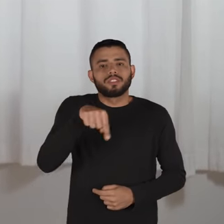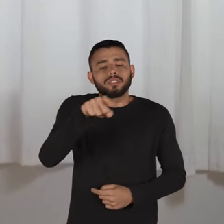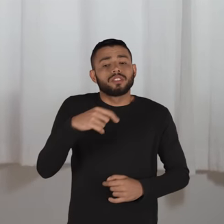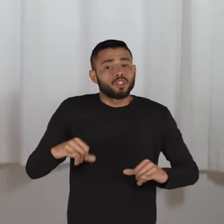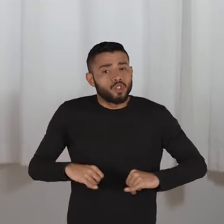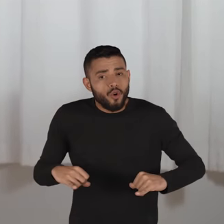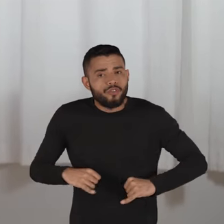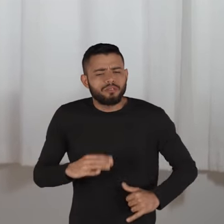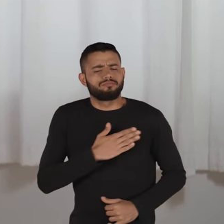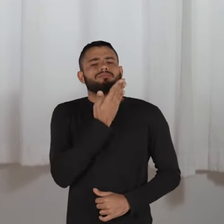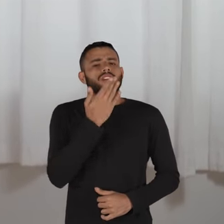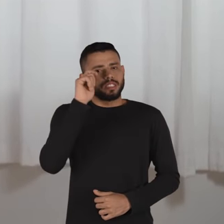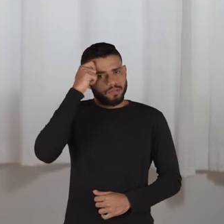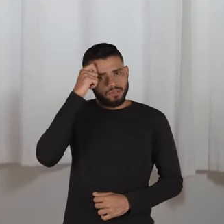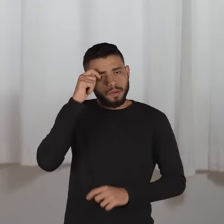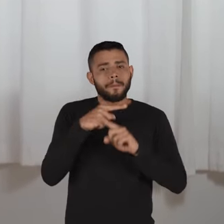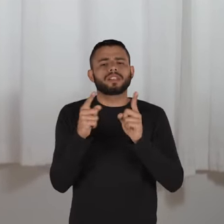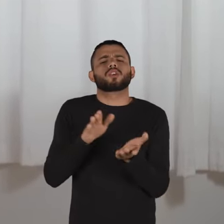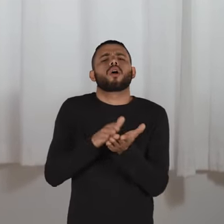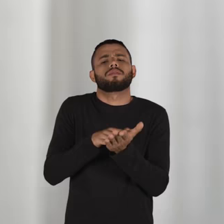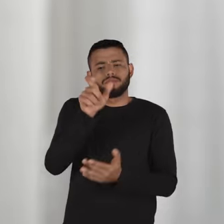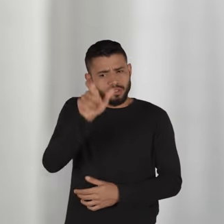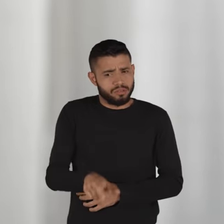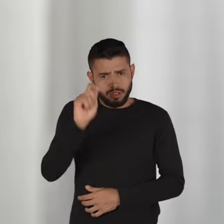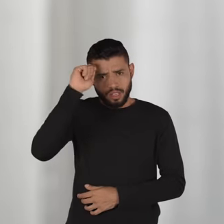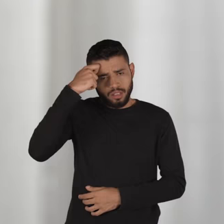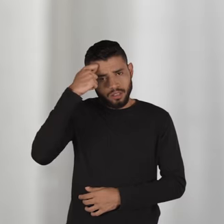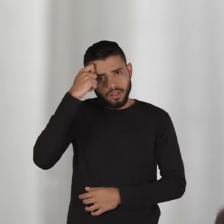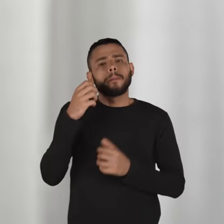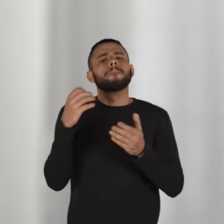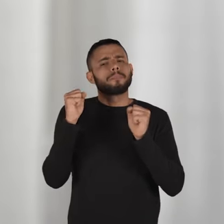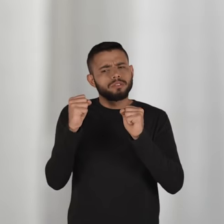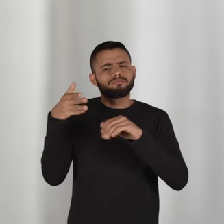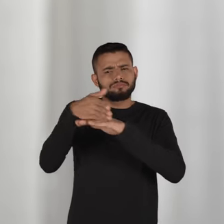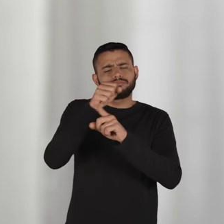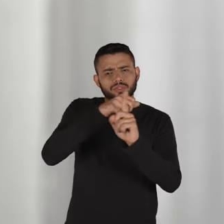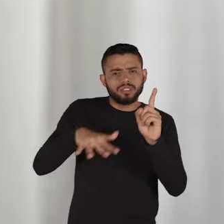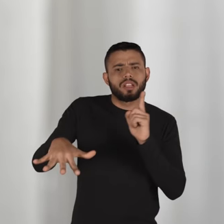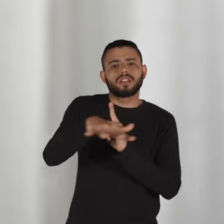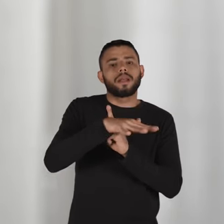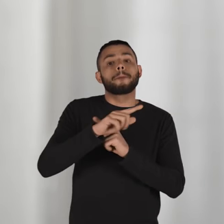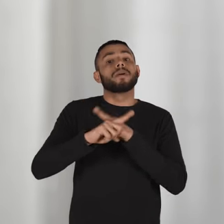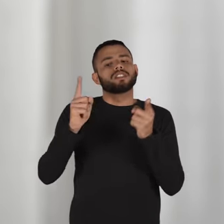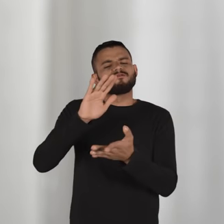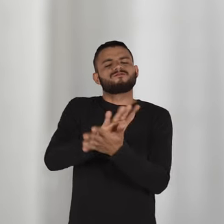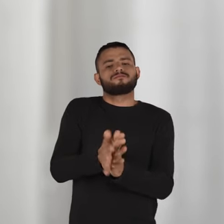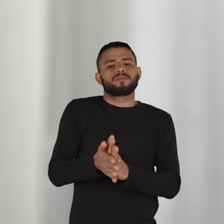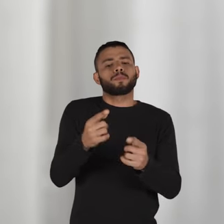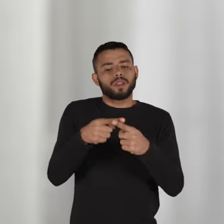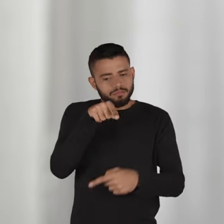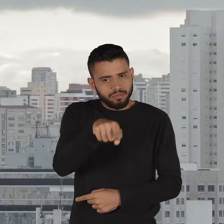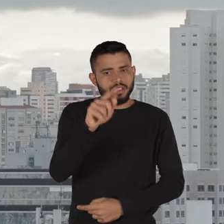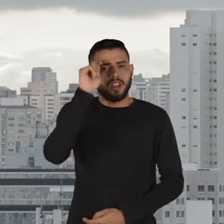com que você sofra o racismo e ela cobra que você não seja negro. Faça o possível para estar no nosso sistema. Mas eu vou te derrubar porque